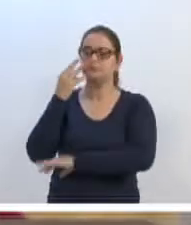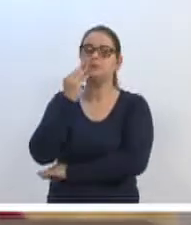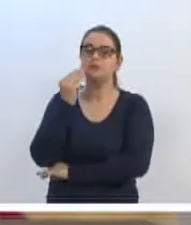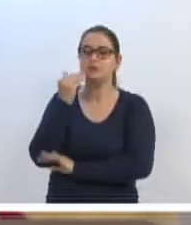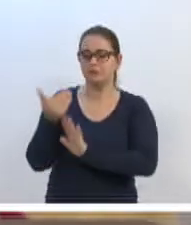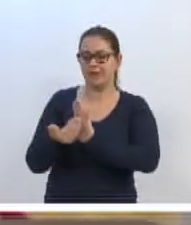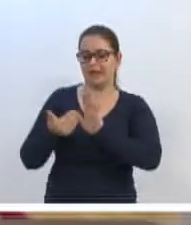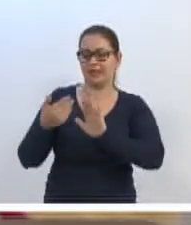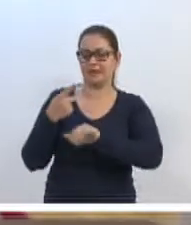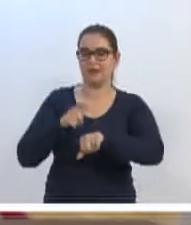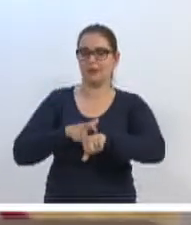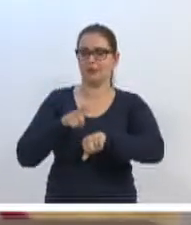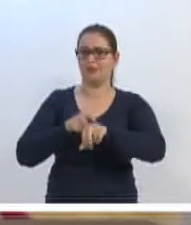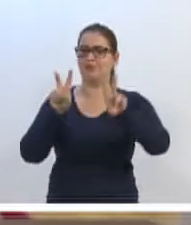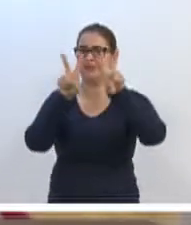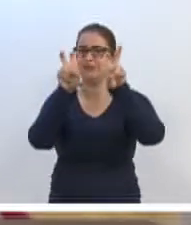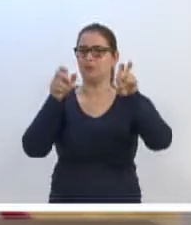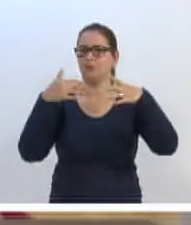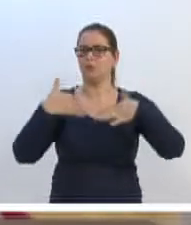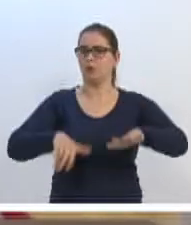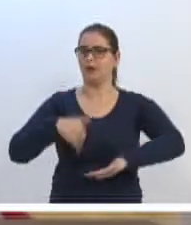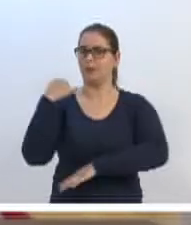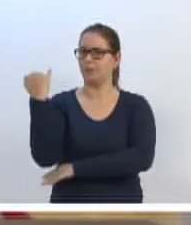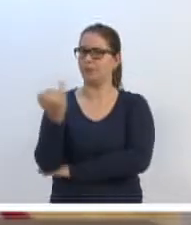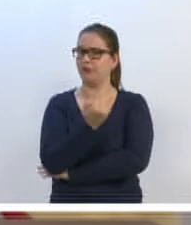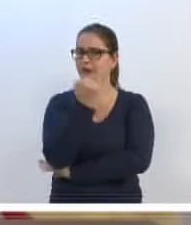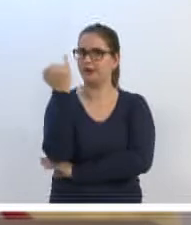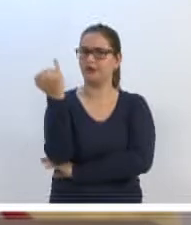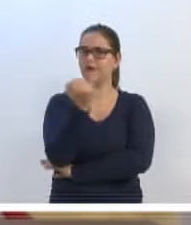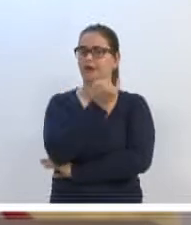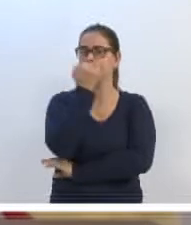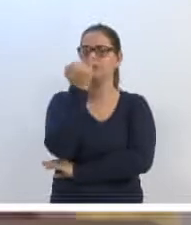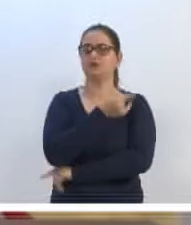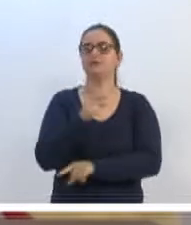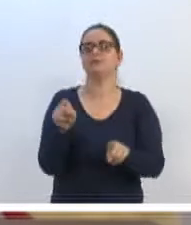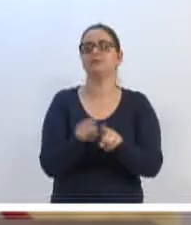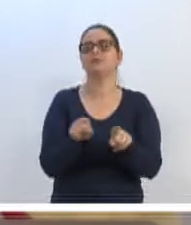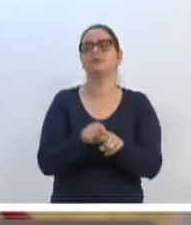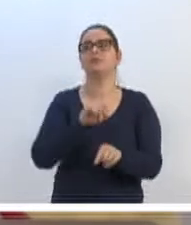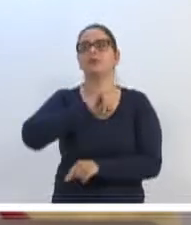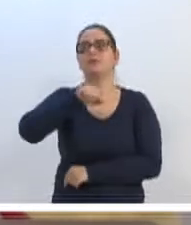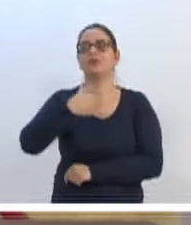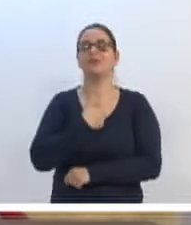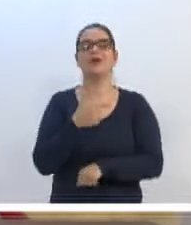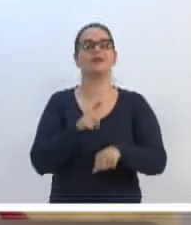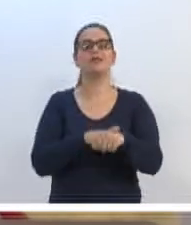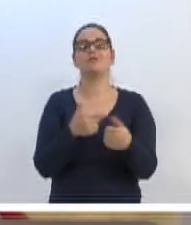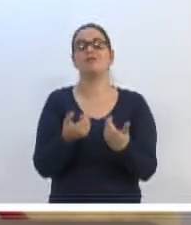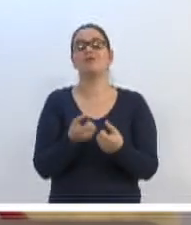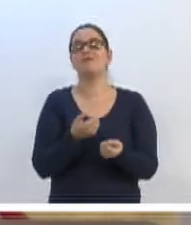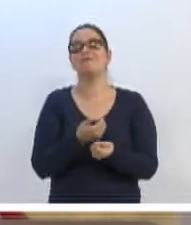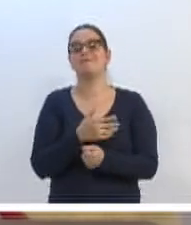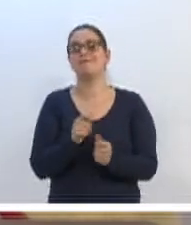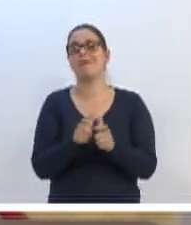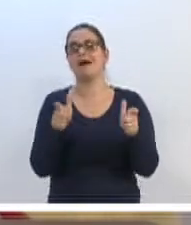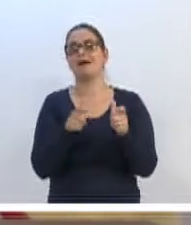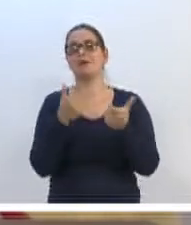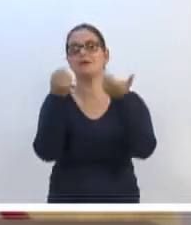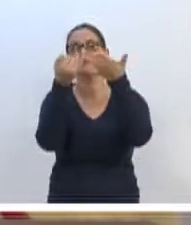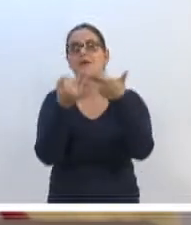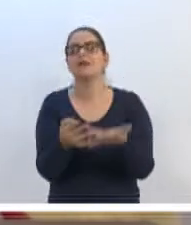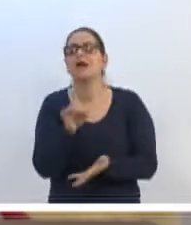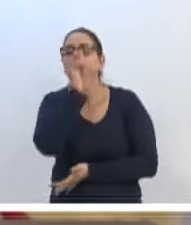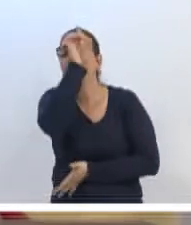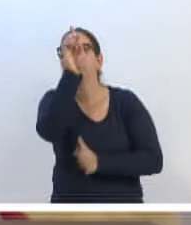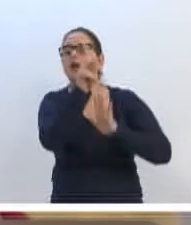retirar do seu tempo para esse tema, que é muito importante para a cidade de Blumenau. E queria aproveitar, já que o tempo agora é um pouco maior, e explicar com calma qual é a ideia desse